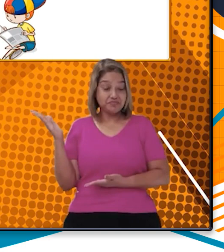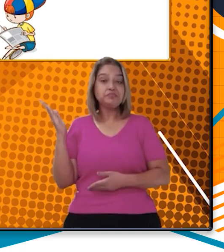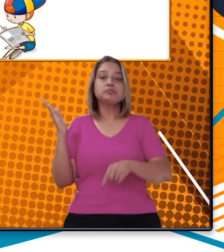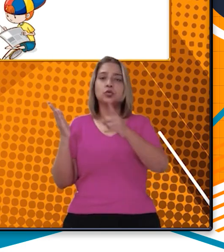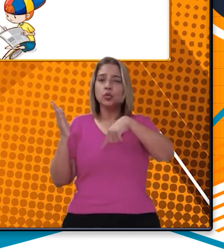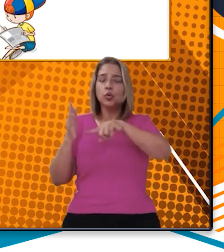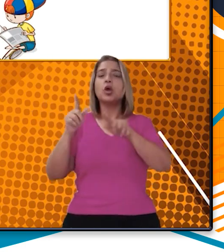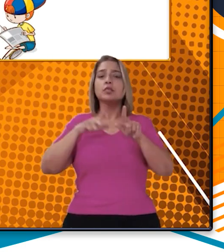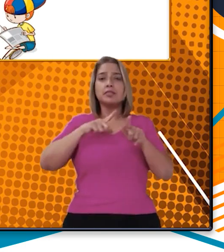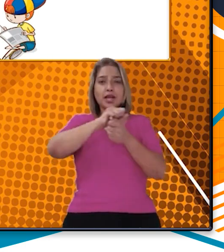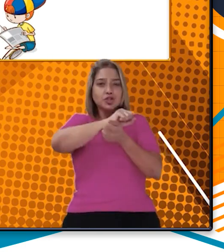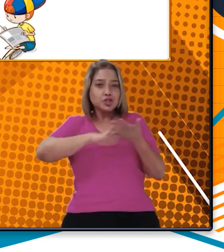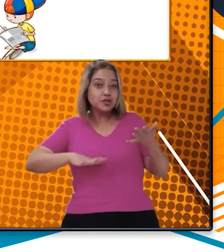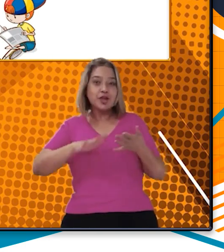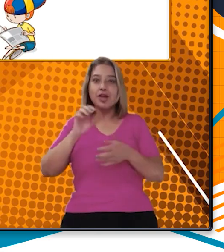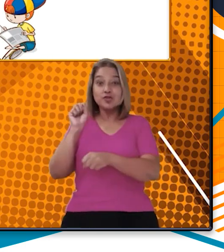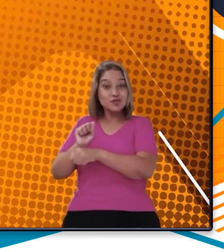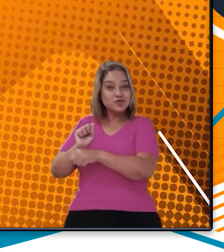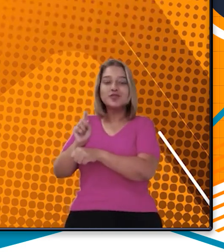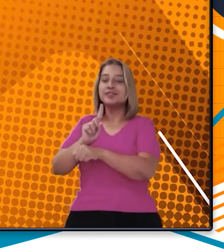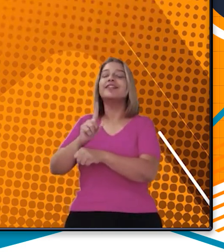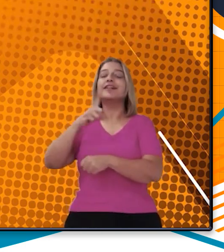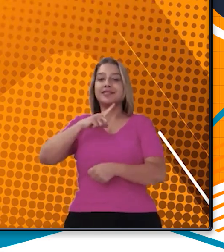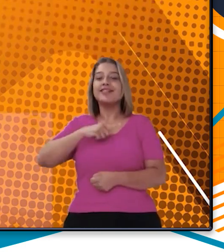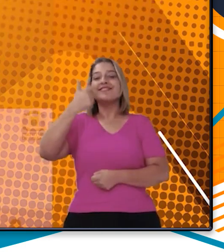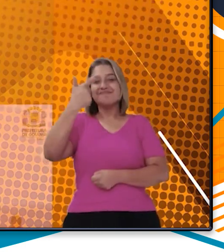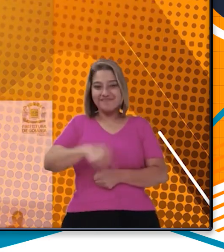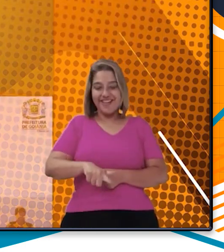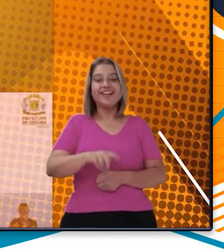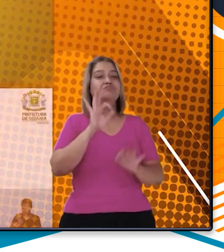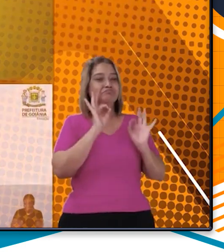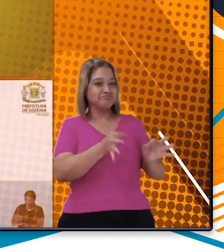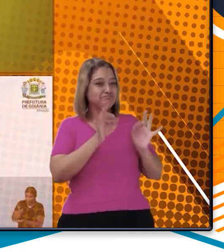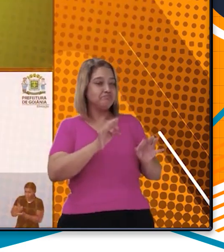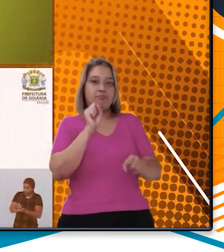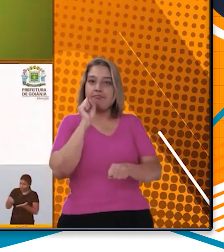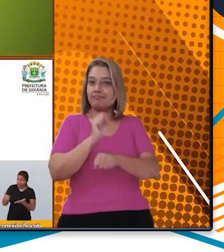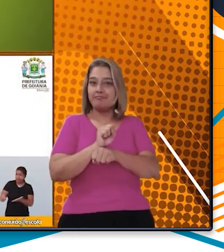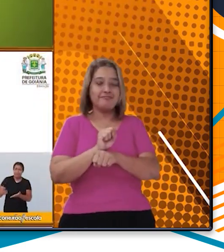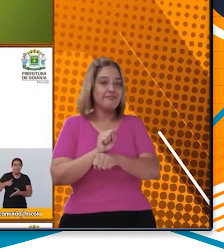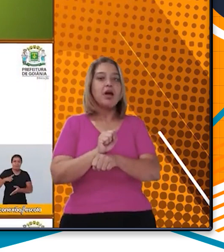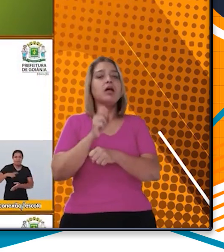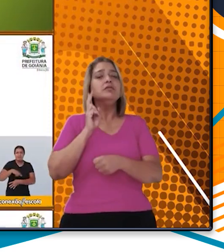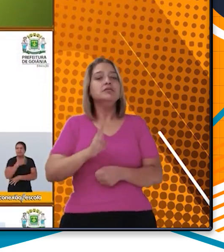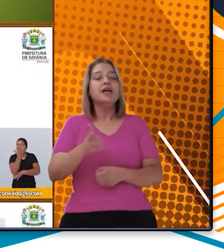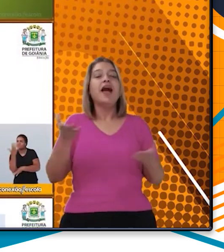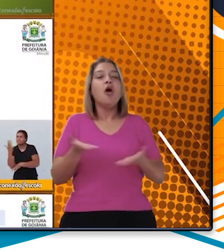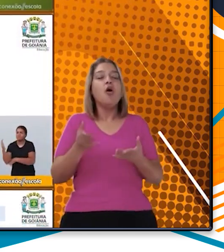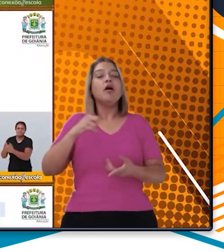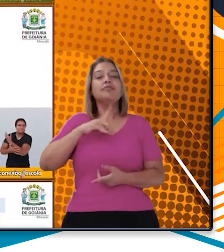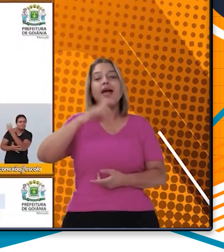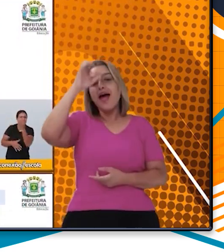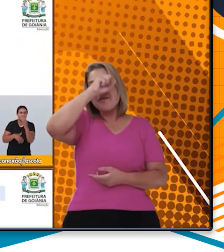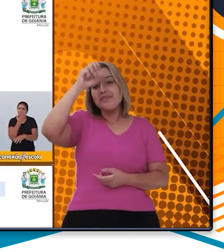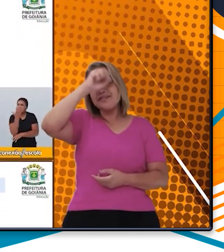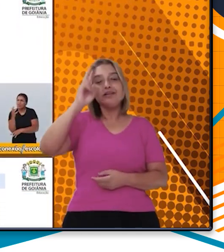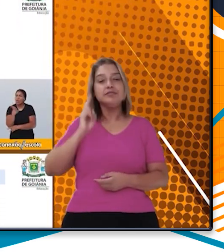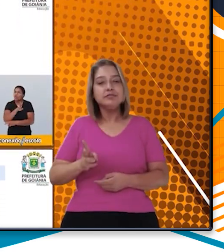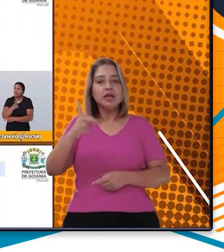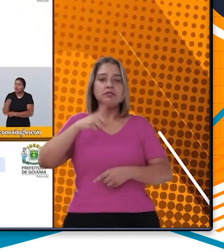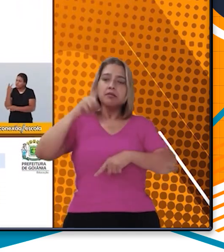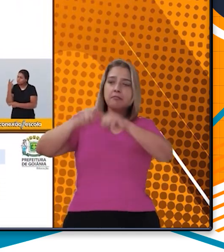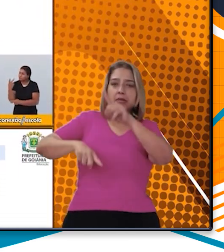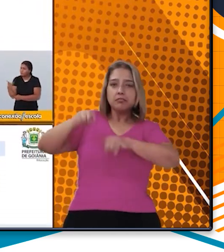E as nossas atividades não param por aí. É, não param mesmo. Atualmente, participamos do programa Aprender Sempre.